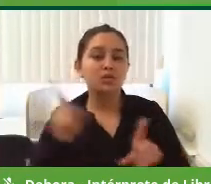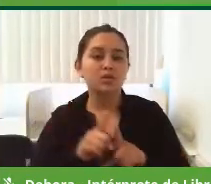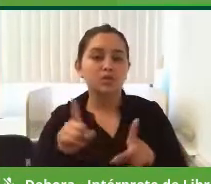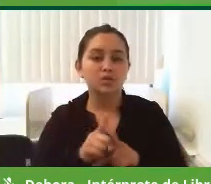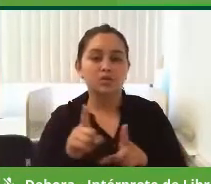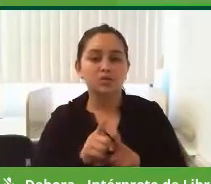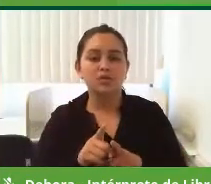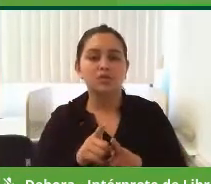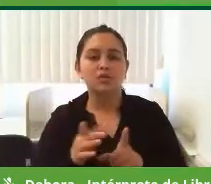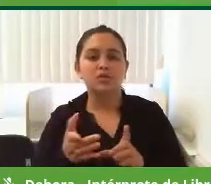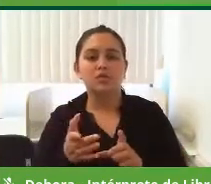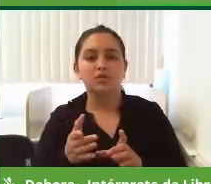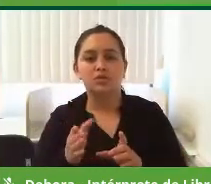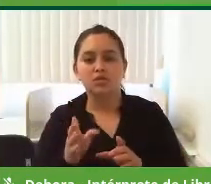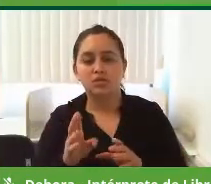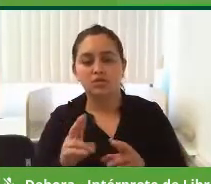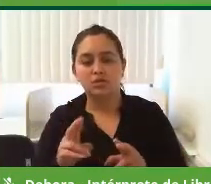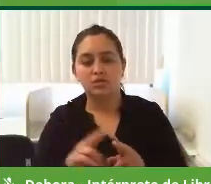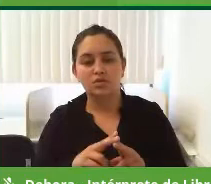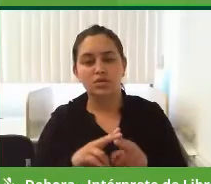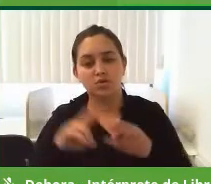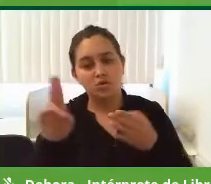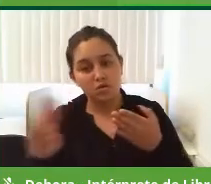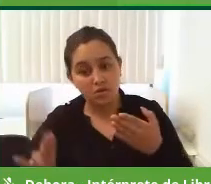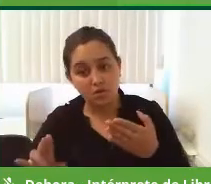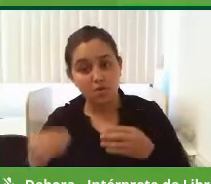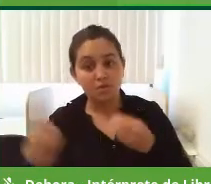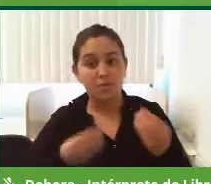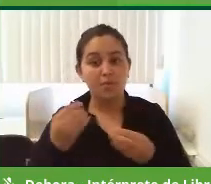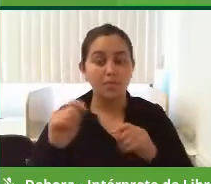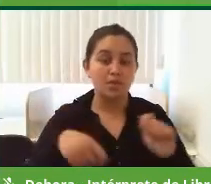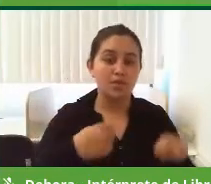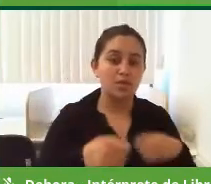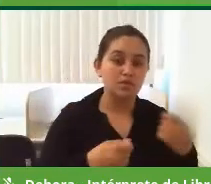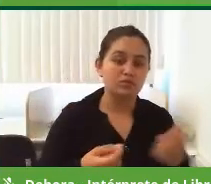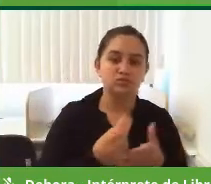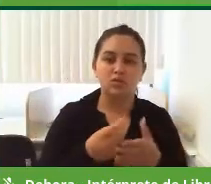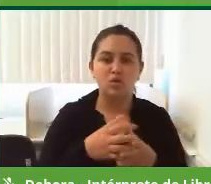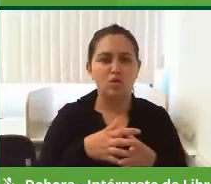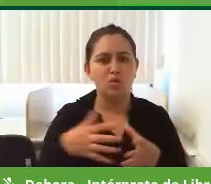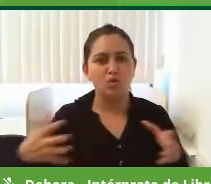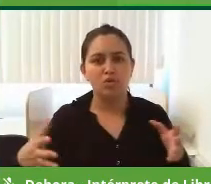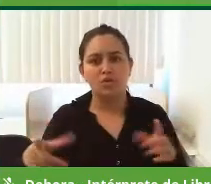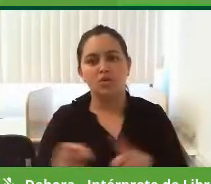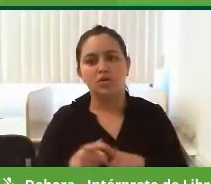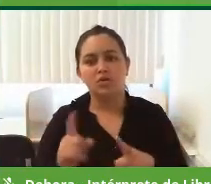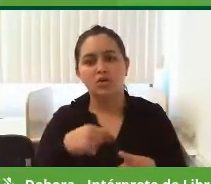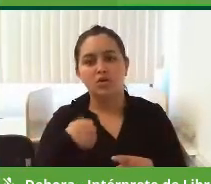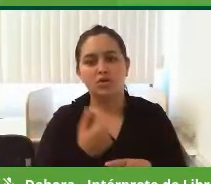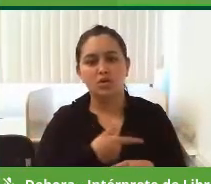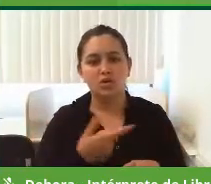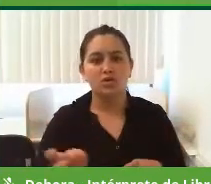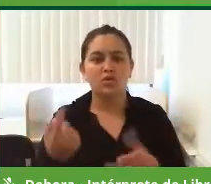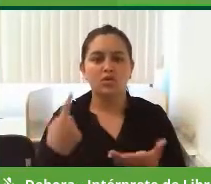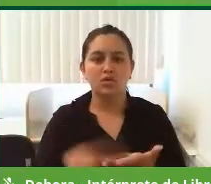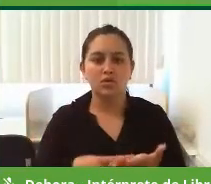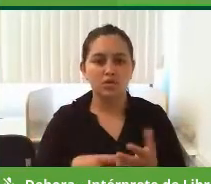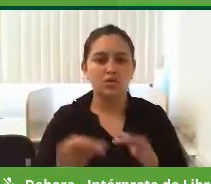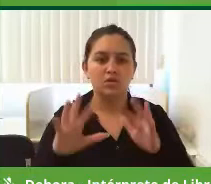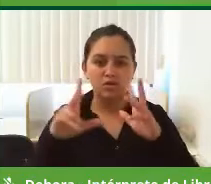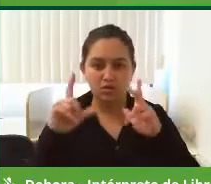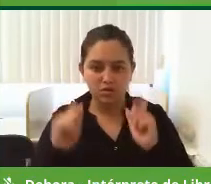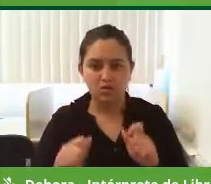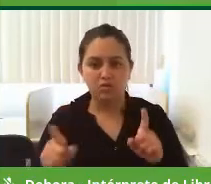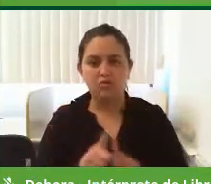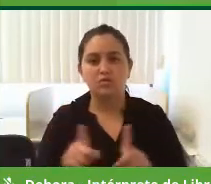gestionar uma universidade do tamanho da Univille, que ela tem um gasto muito grande, e a gente quer ser parceiro em todos os aspectos,